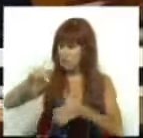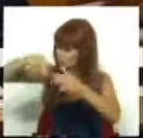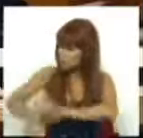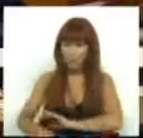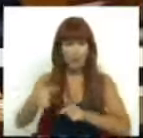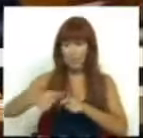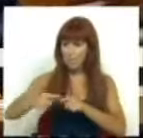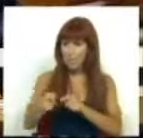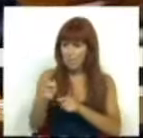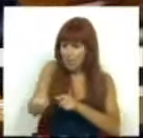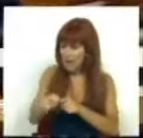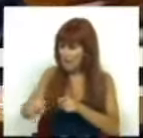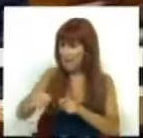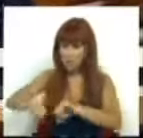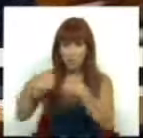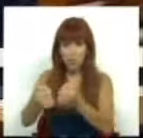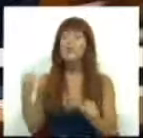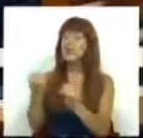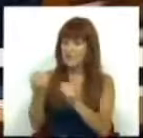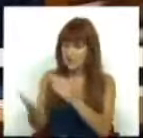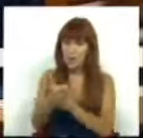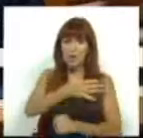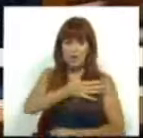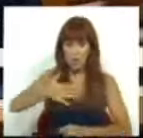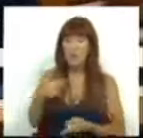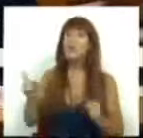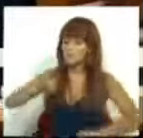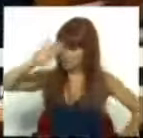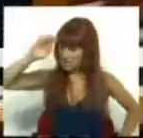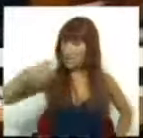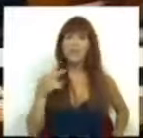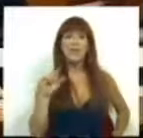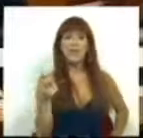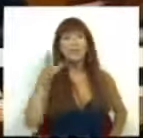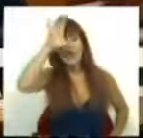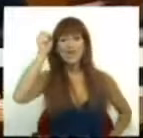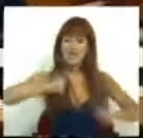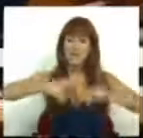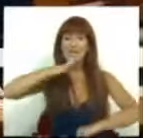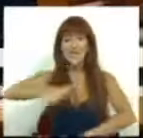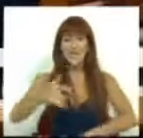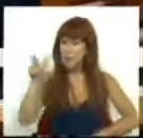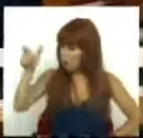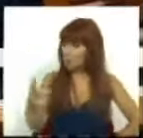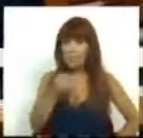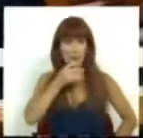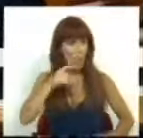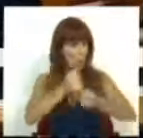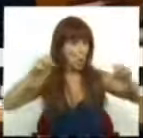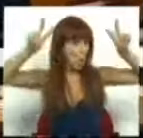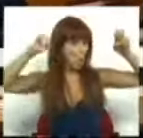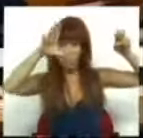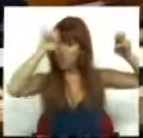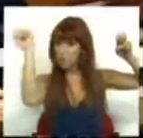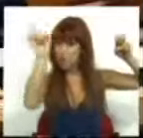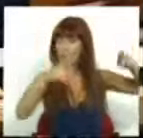profundos nas prestações sociais e no Serviço Nacional de Saúde. Bem sabemos que Vítor Gaspar afirmou que não foi ele que falou em gorduras